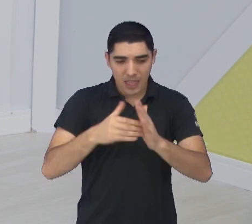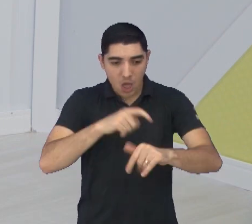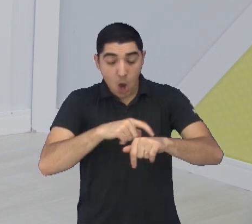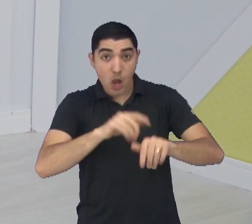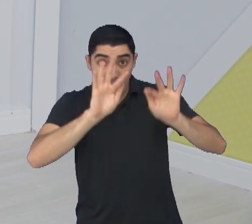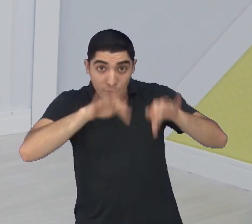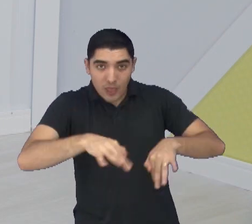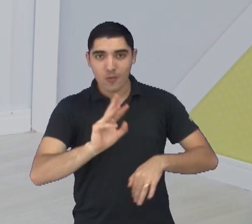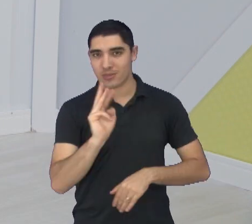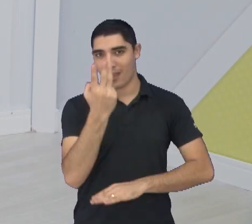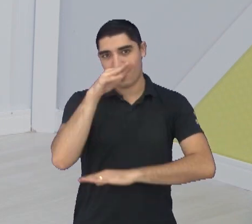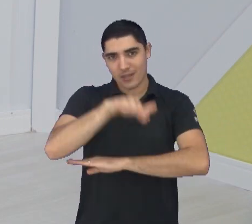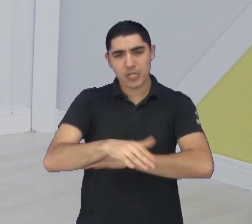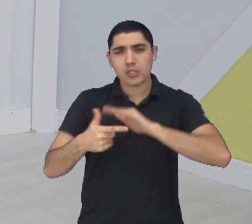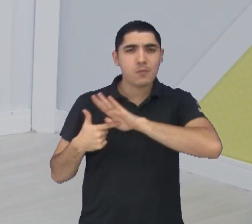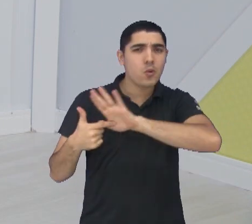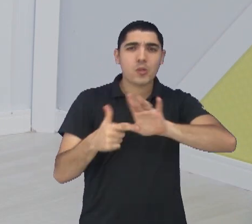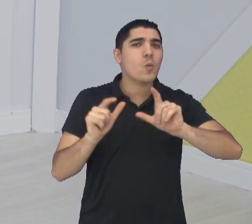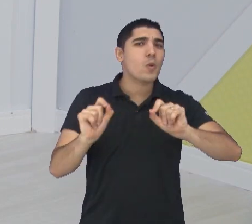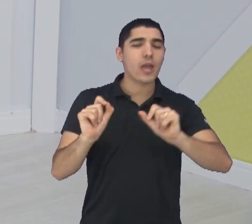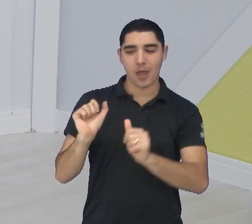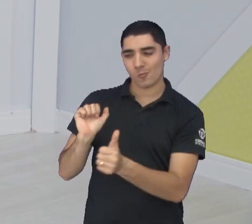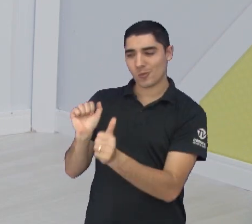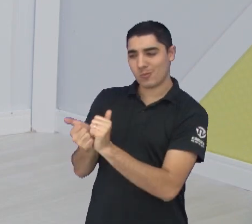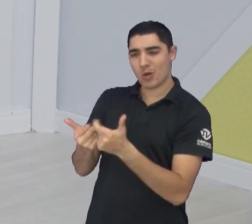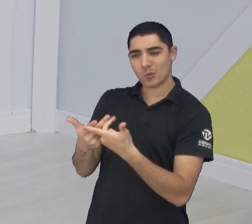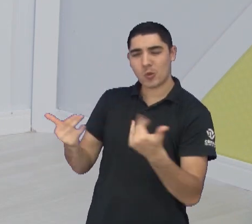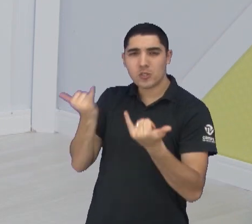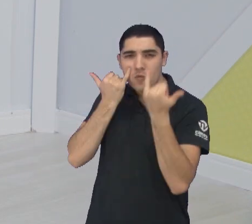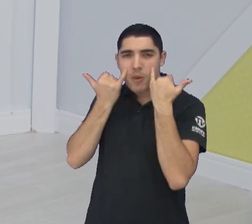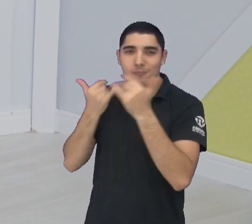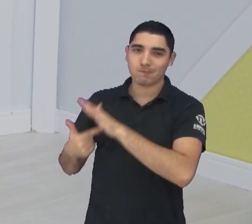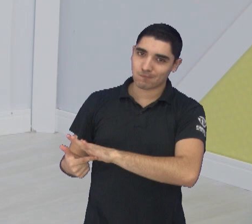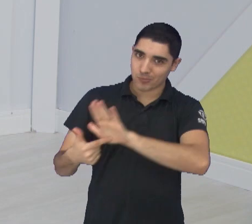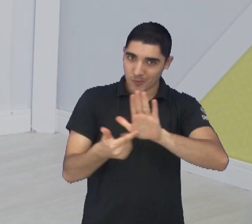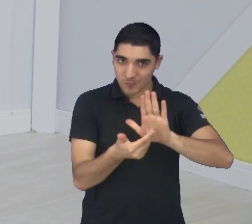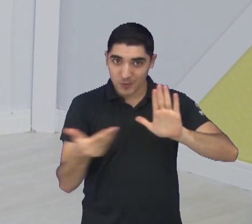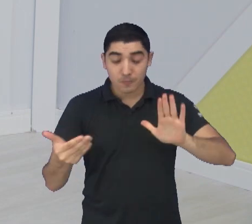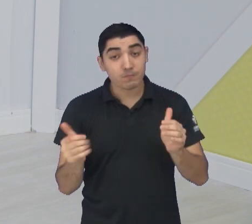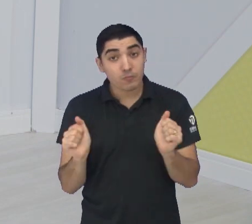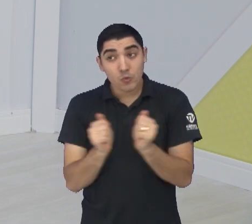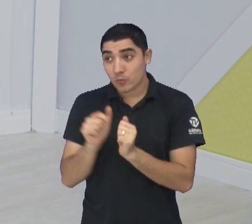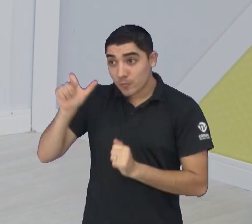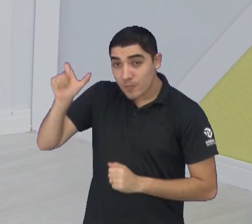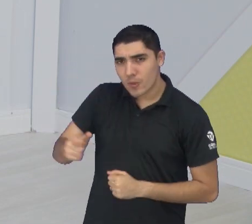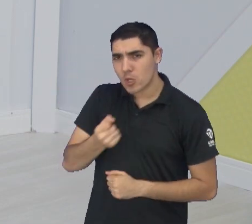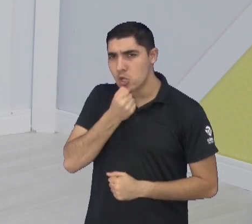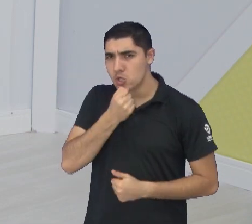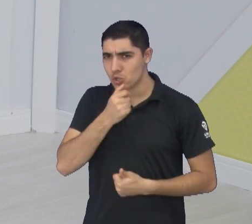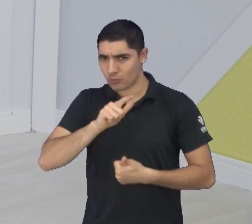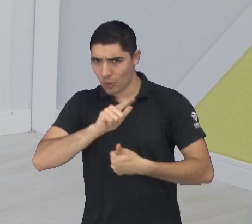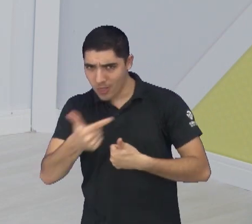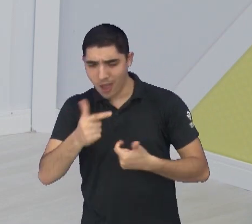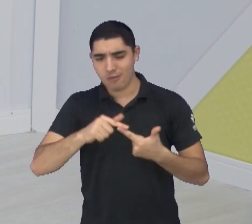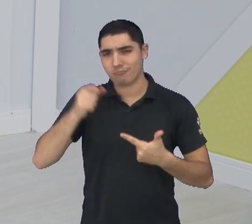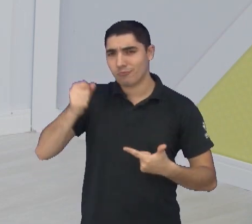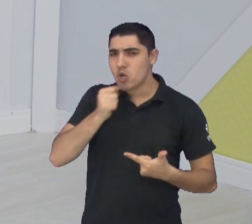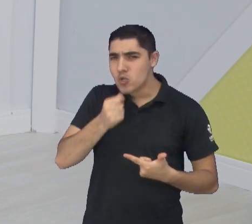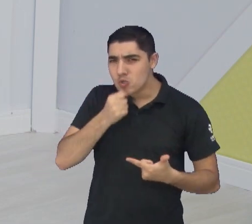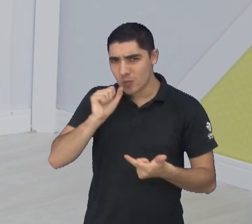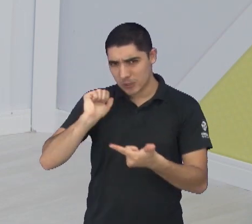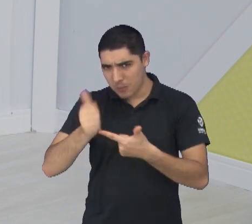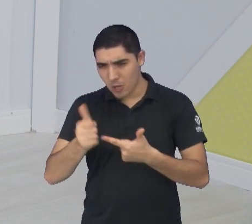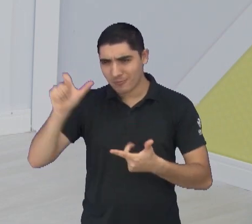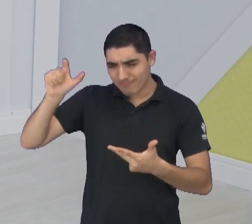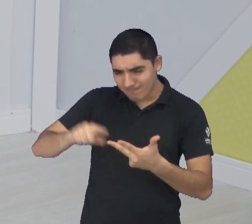as principais informações do esporte aqui da nossa cidade. Aqui comigo ele, jornalista, repórter esportivo, gente da